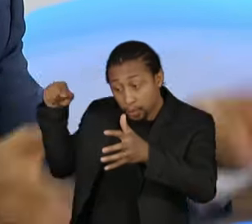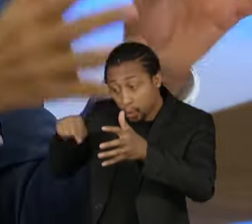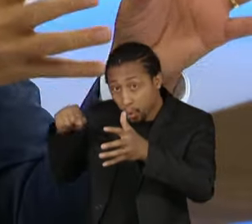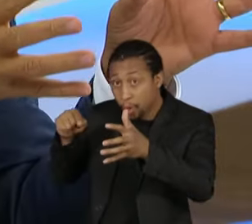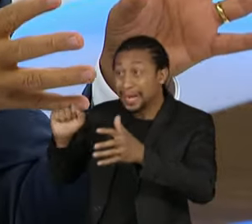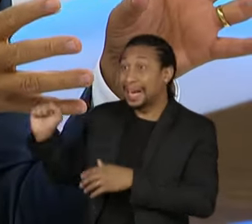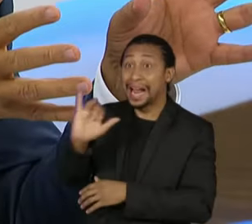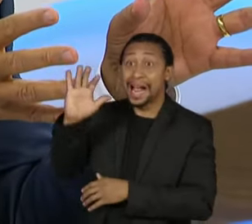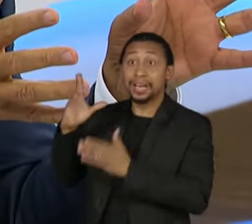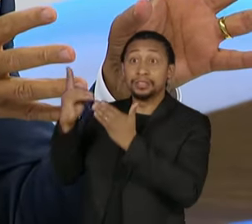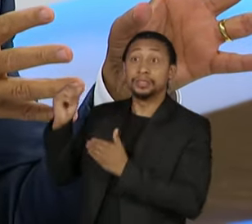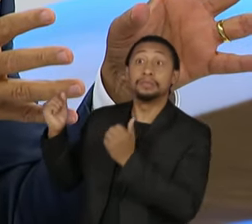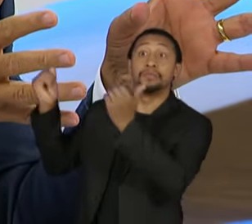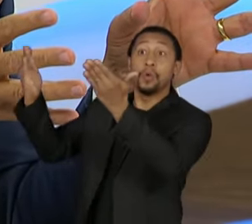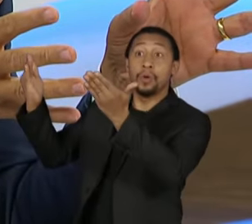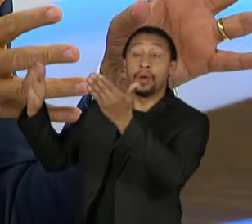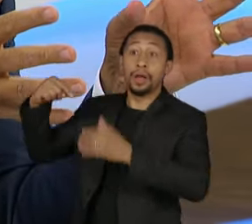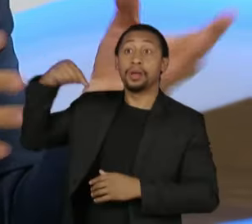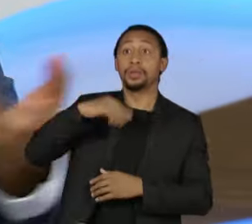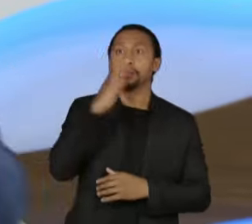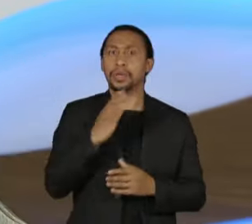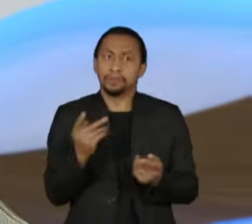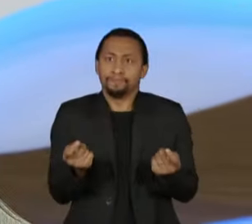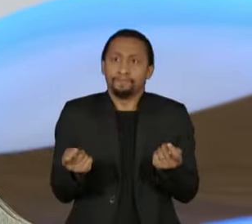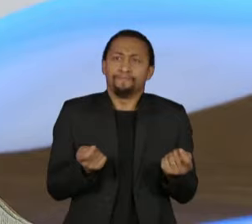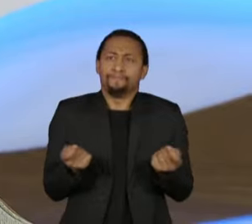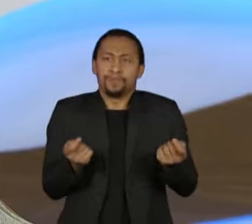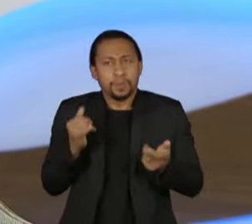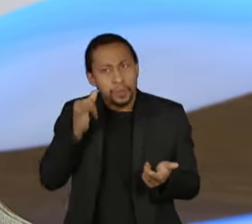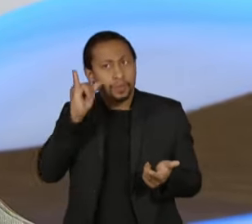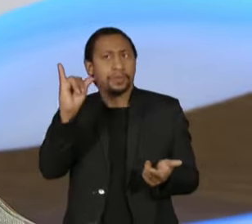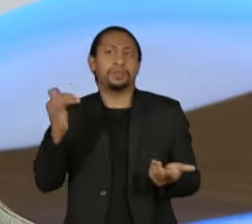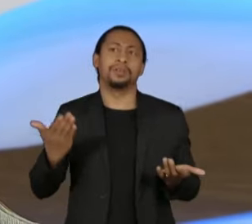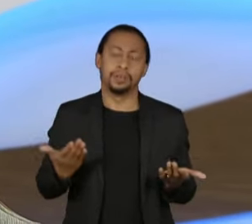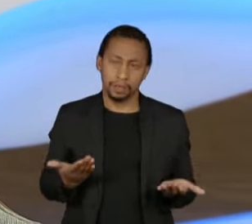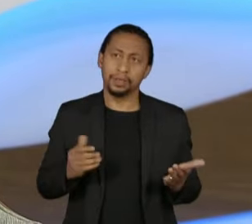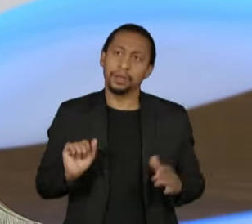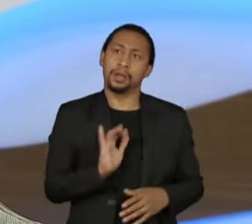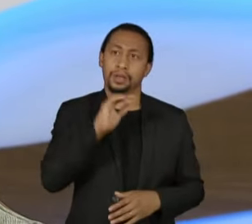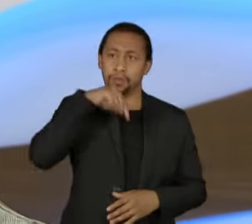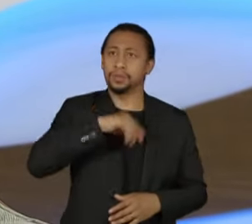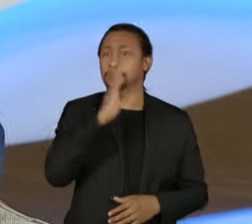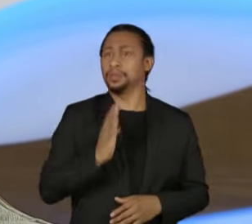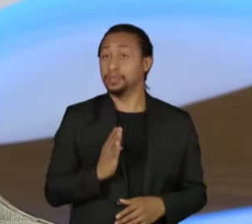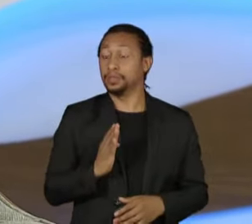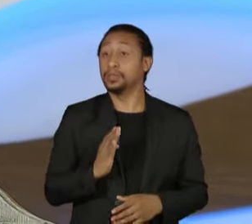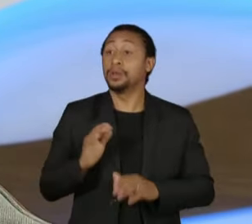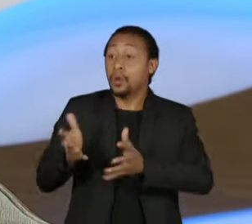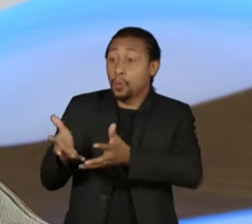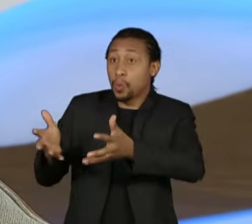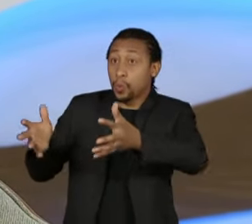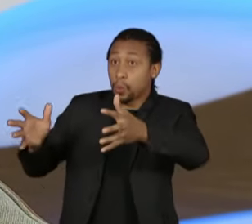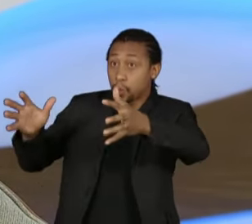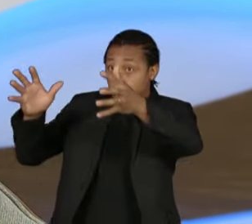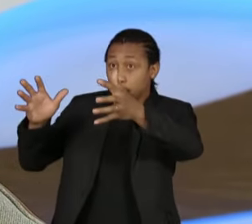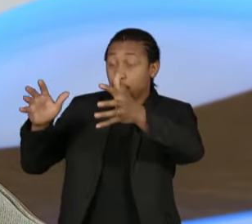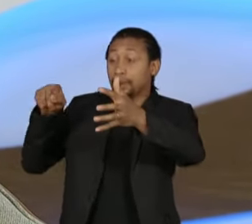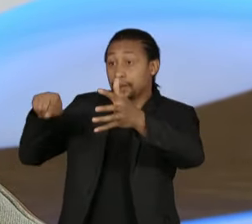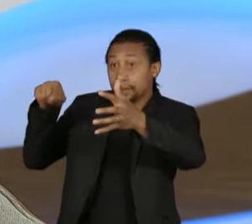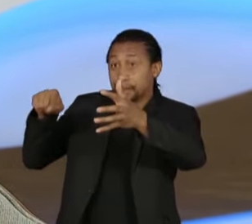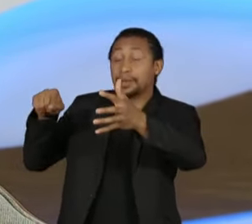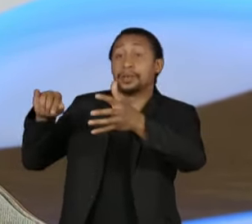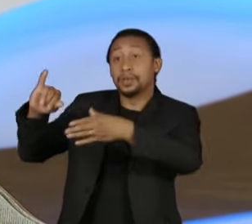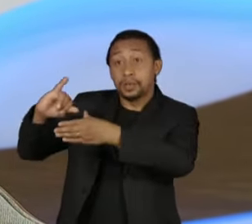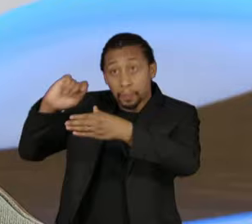evitar subida de preço brusco. Quando o barril do preço cai a um determinado patamar, você faz poupança.